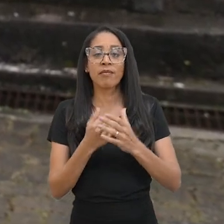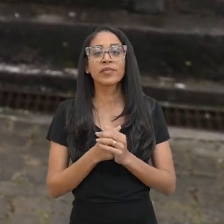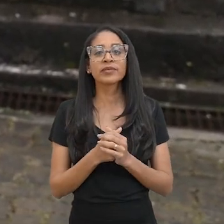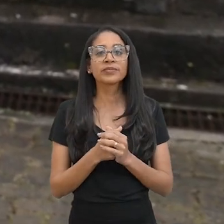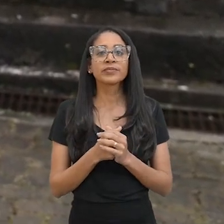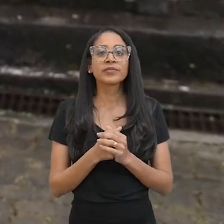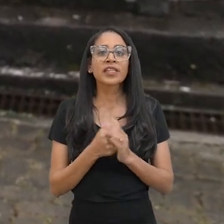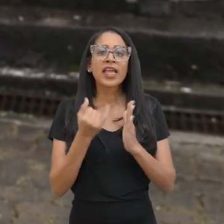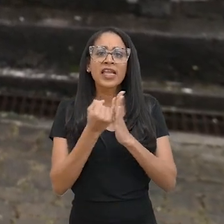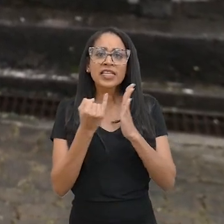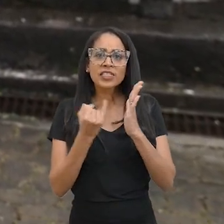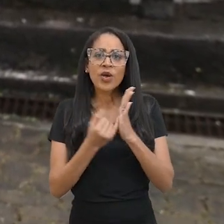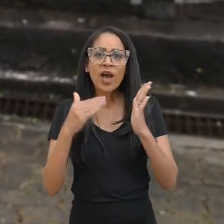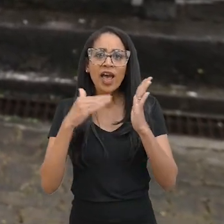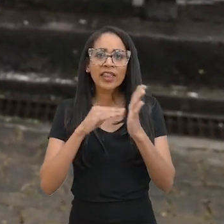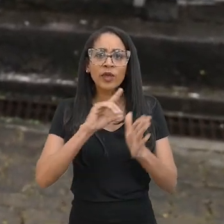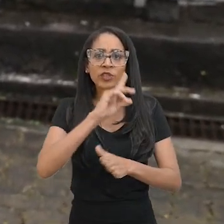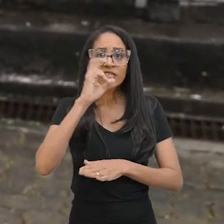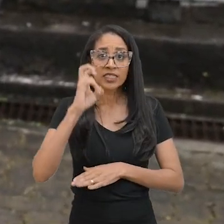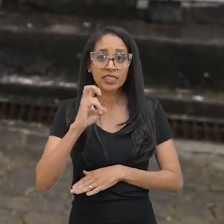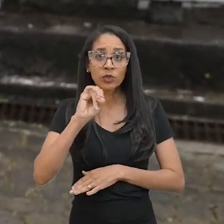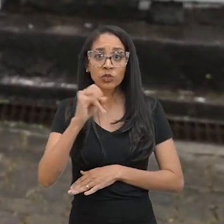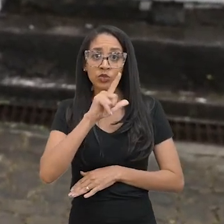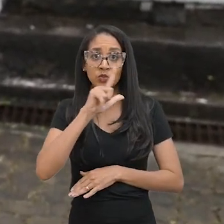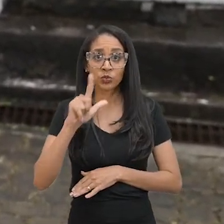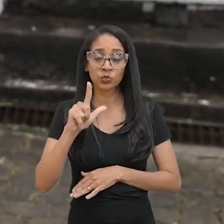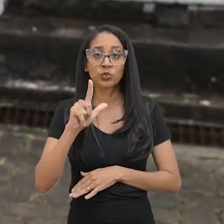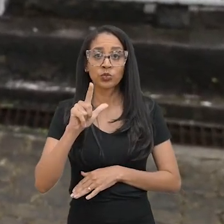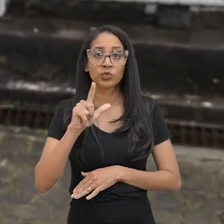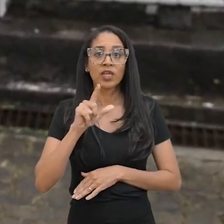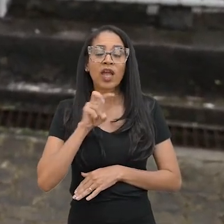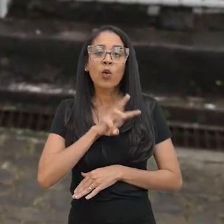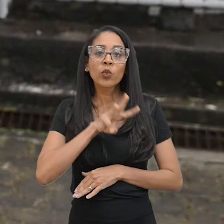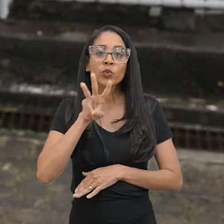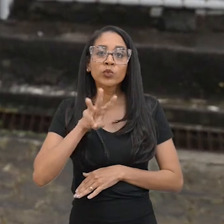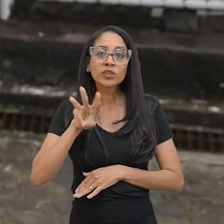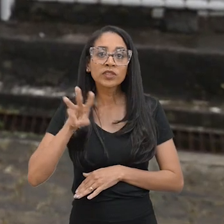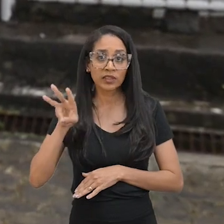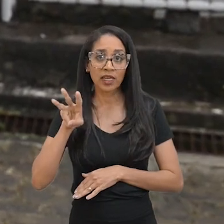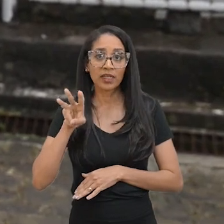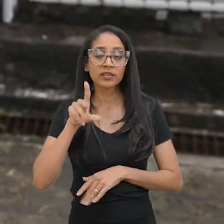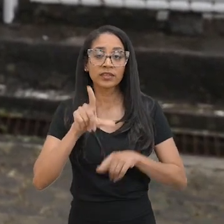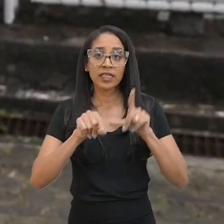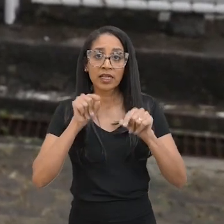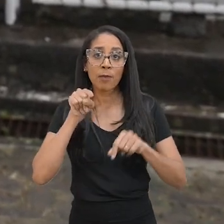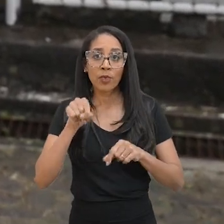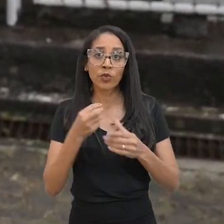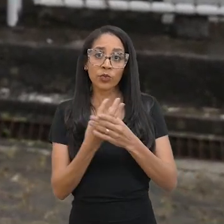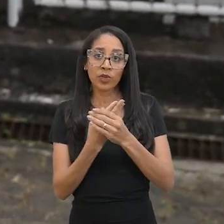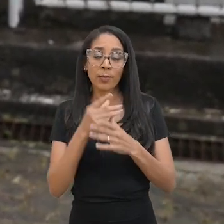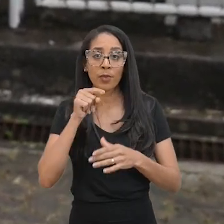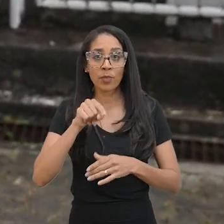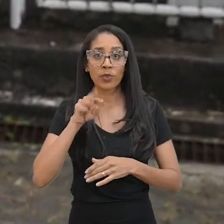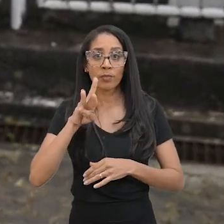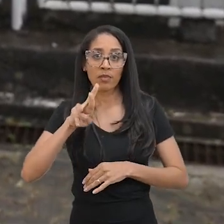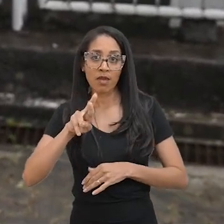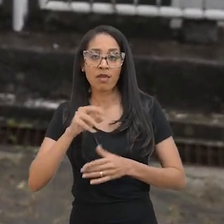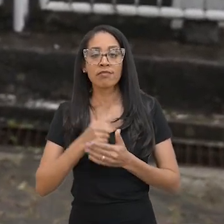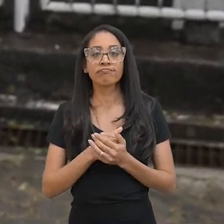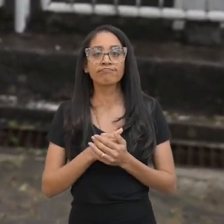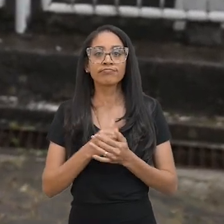suas inscrições até o dia 5 de julho através do site seleção.uneb.br